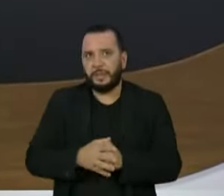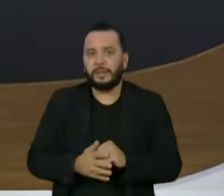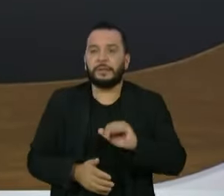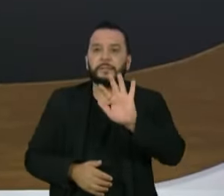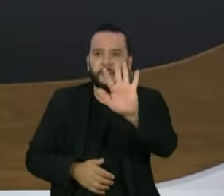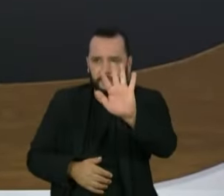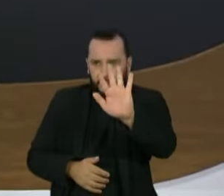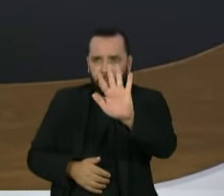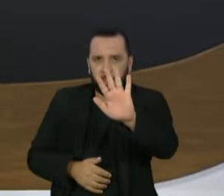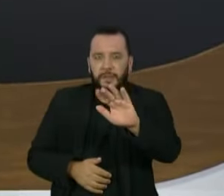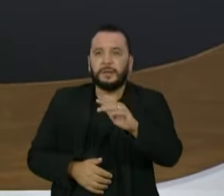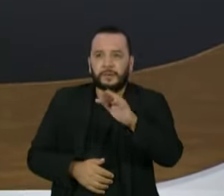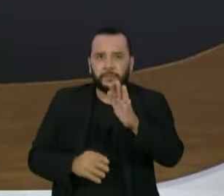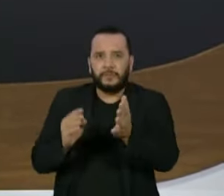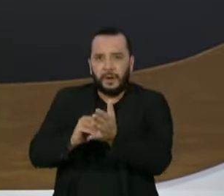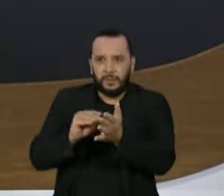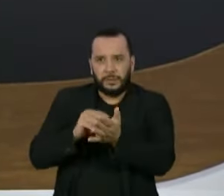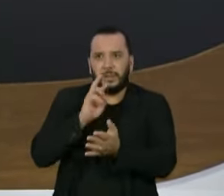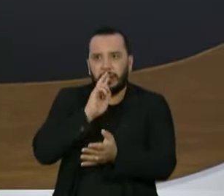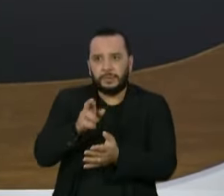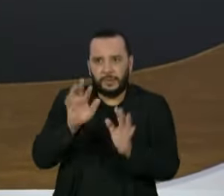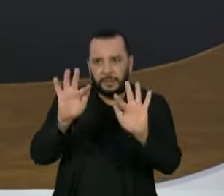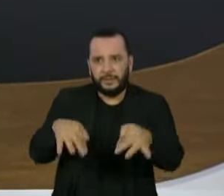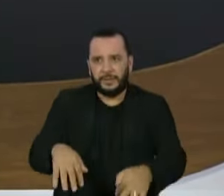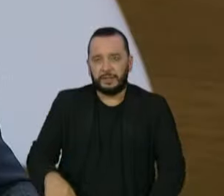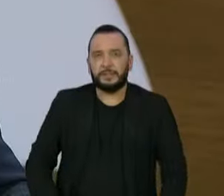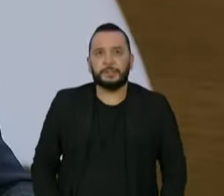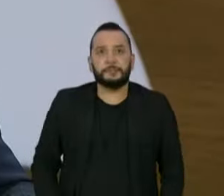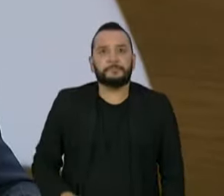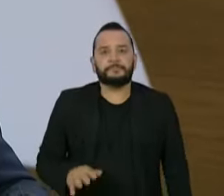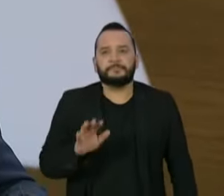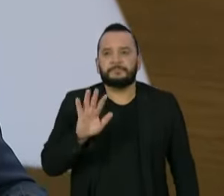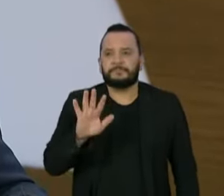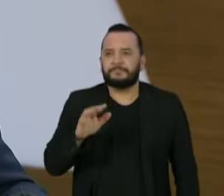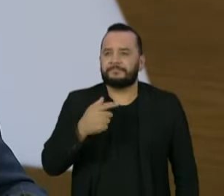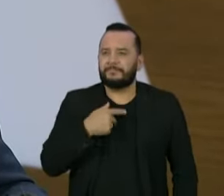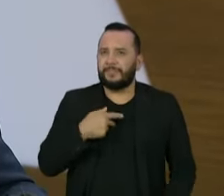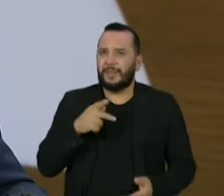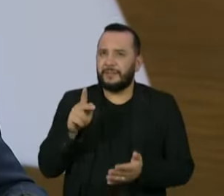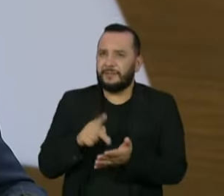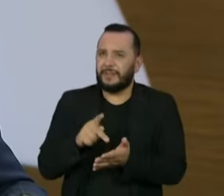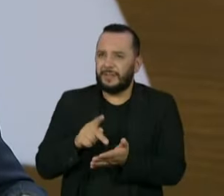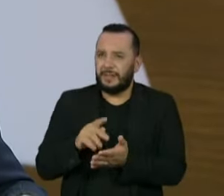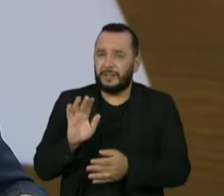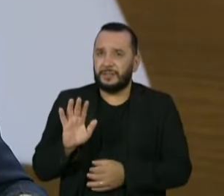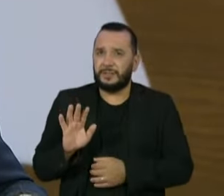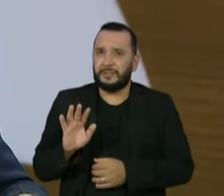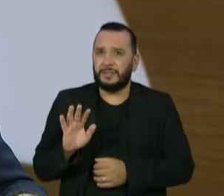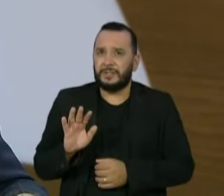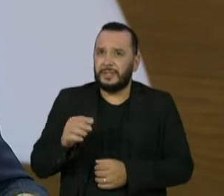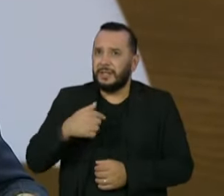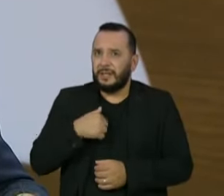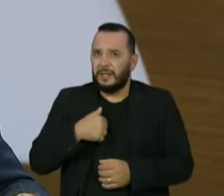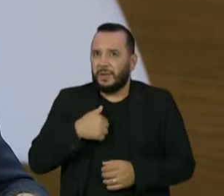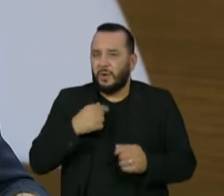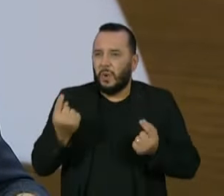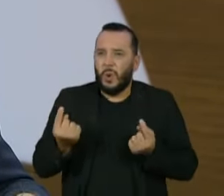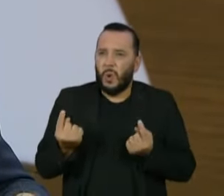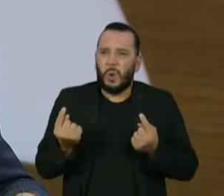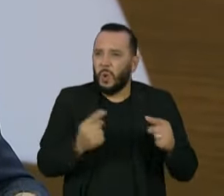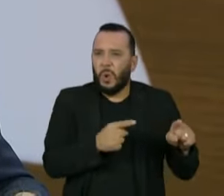dois responderem. Termina de responder, senador. Na verdade, ninguém aqui é contra